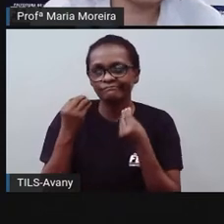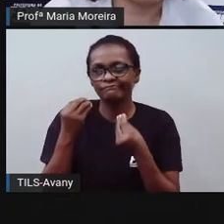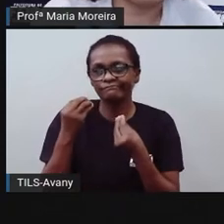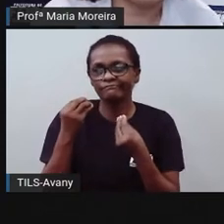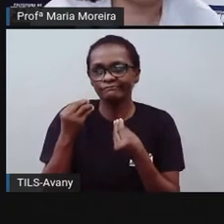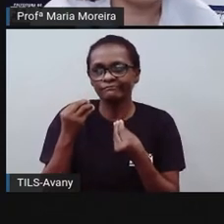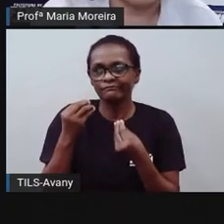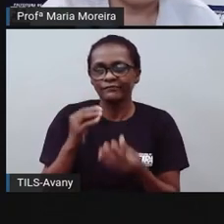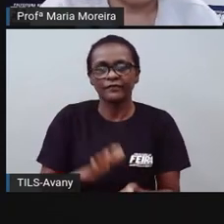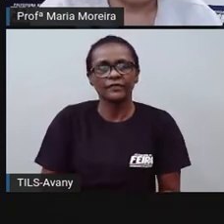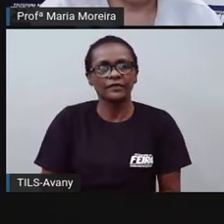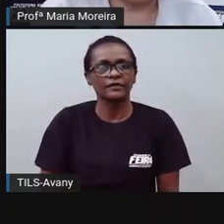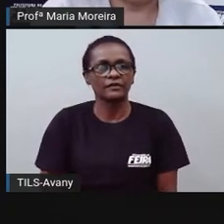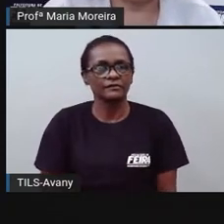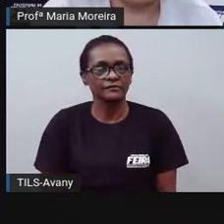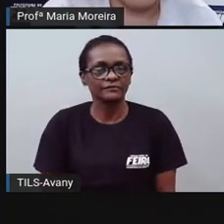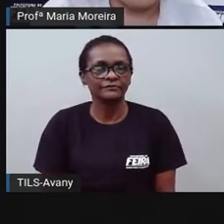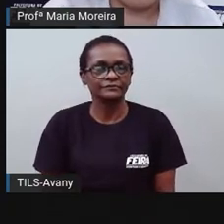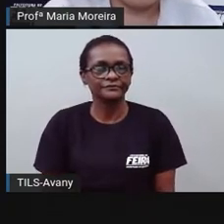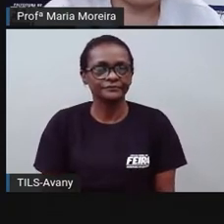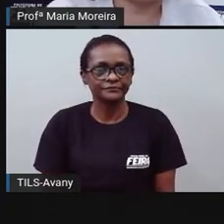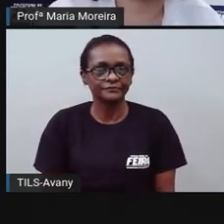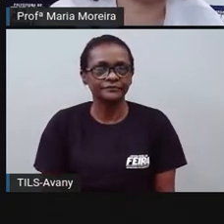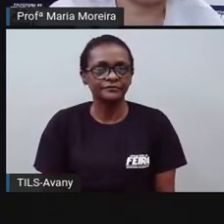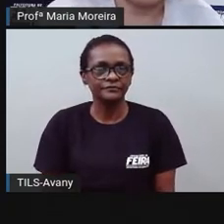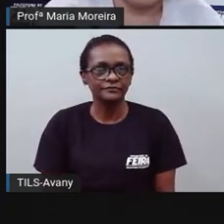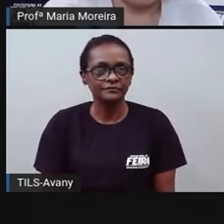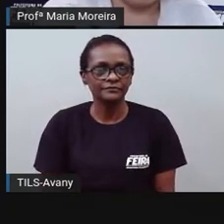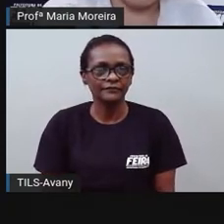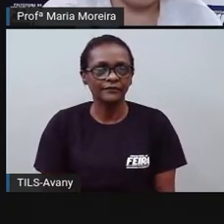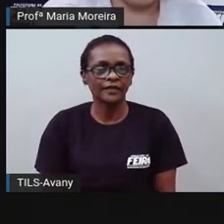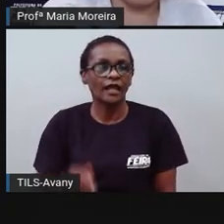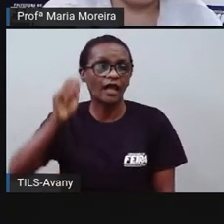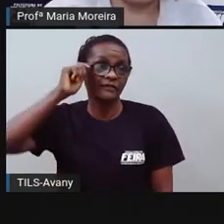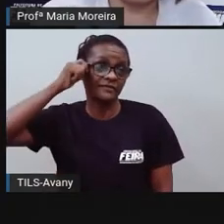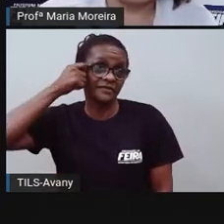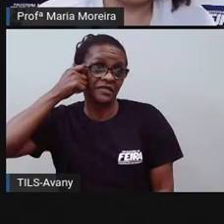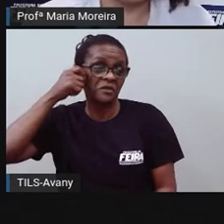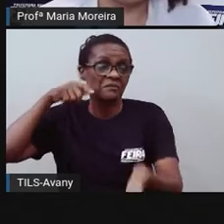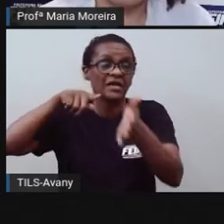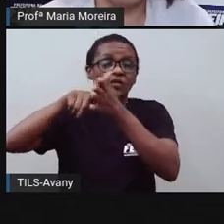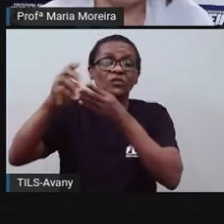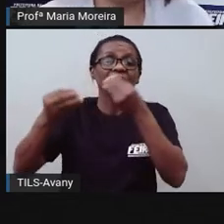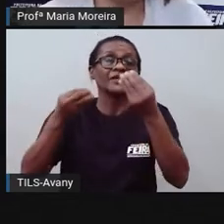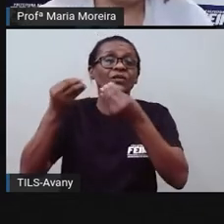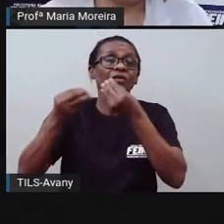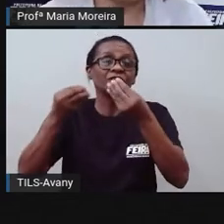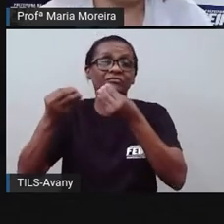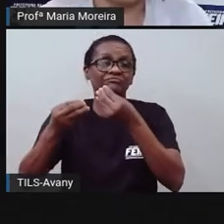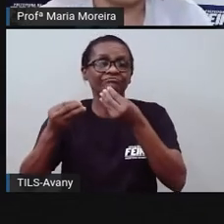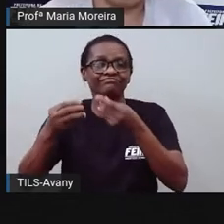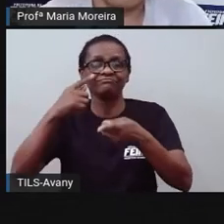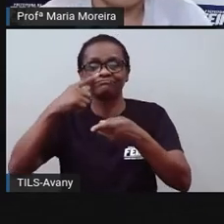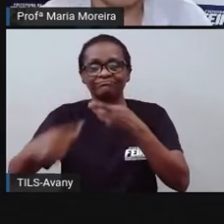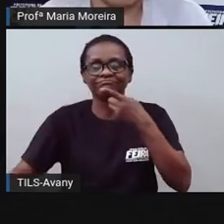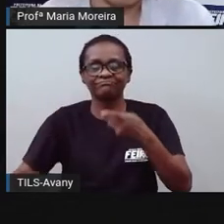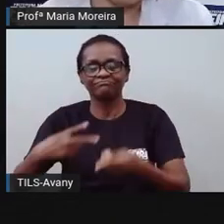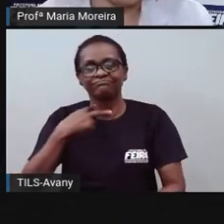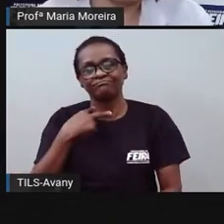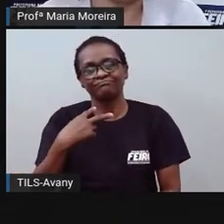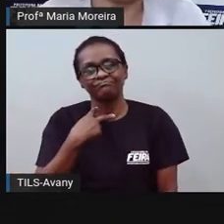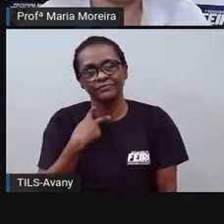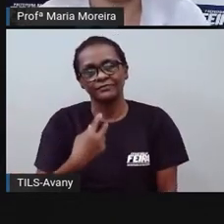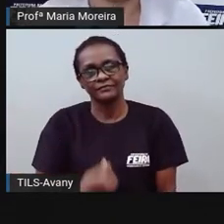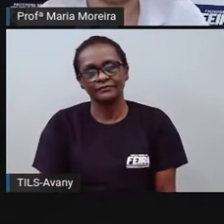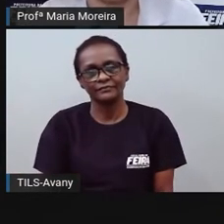religioso da nossa, do nosso país, da nossa localidade. Obviamente que isso não foi nada fácil, né?